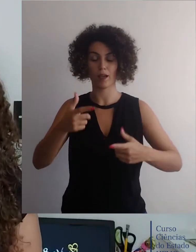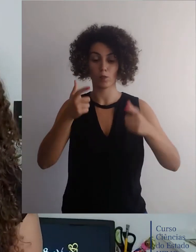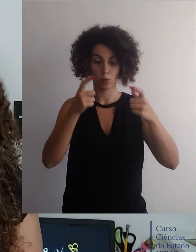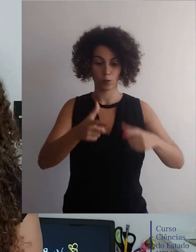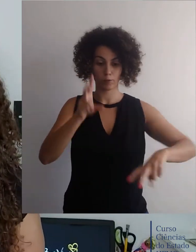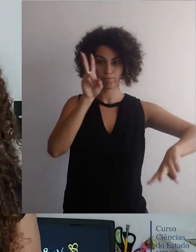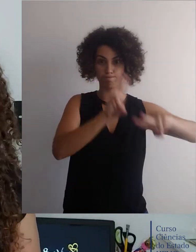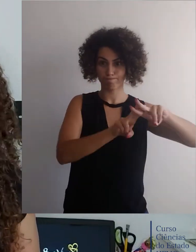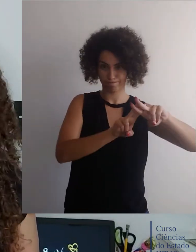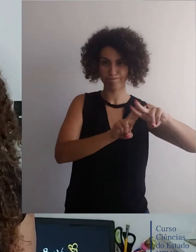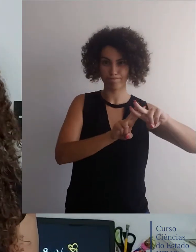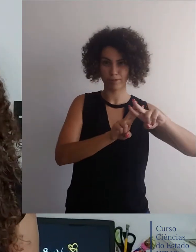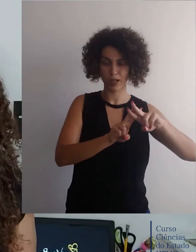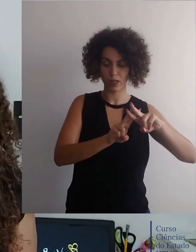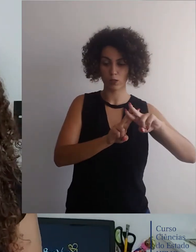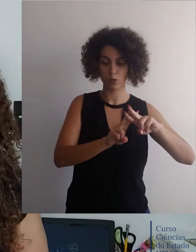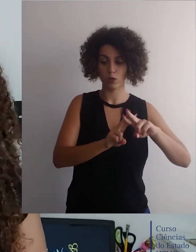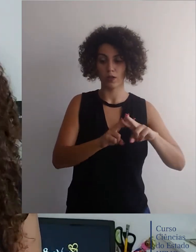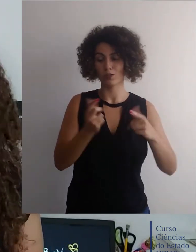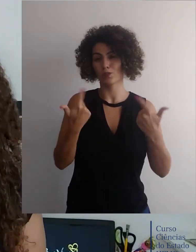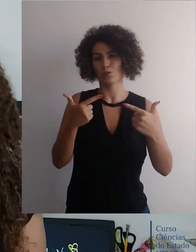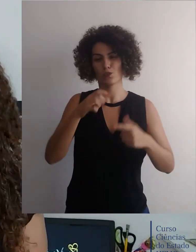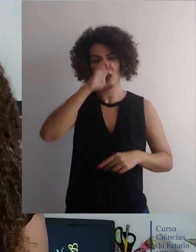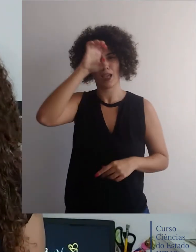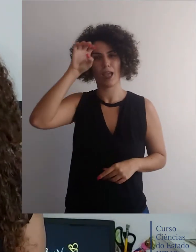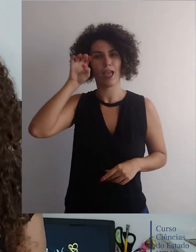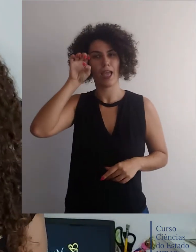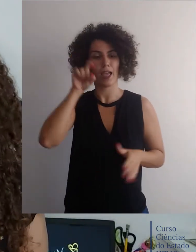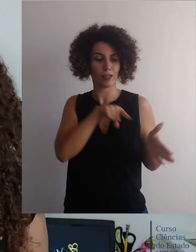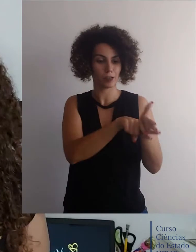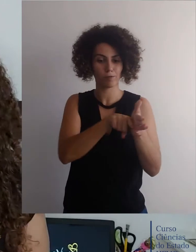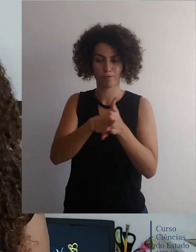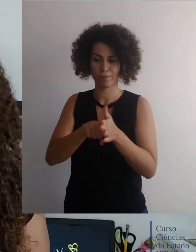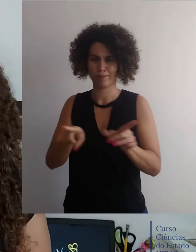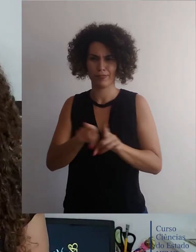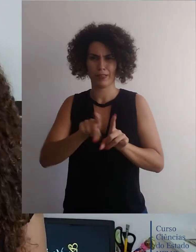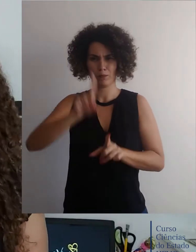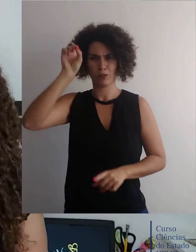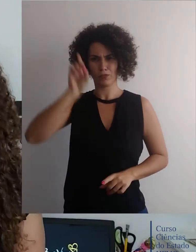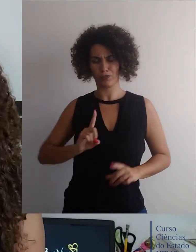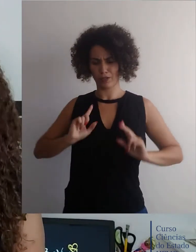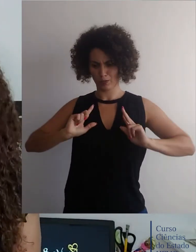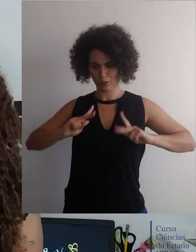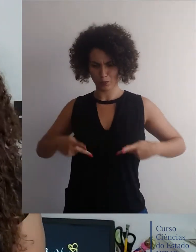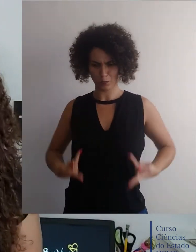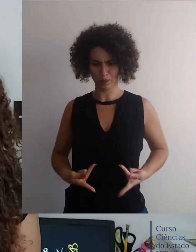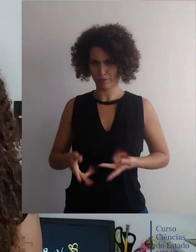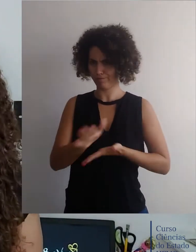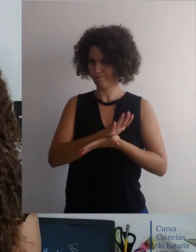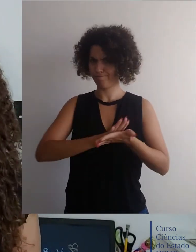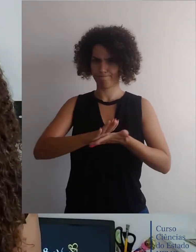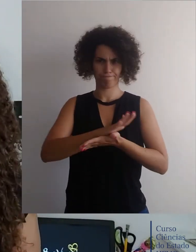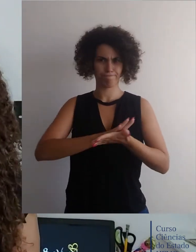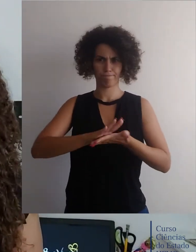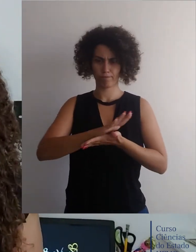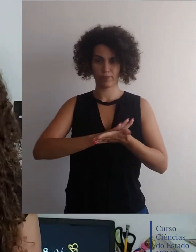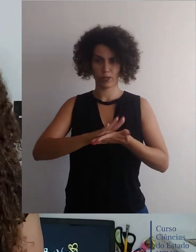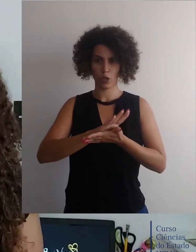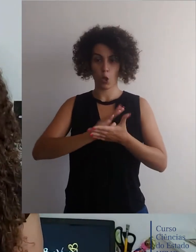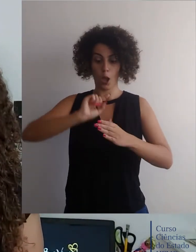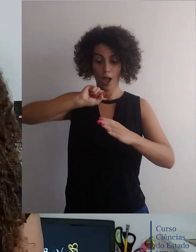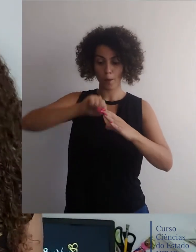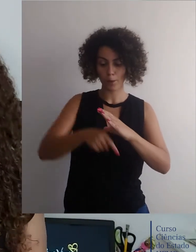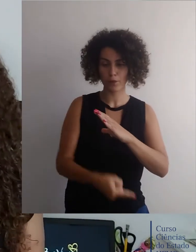Guerra Mundial, onde os pesquisadores não levavam em conta a ética na pesquisa, o mesmo mínimo de direitos humanos daquelas